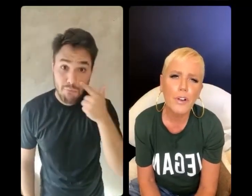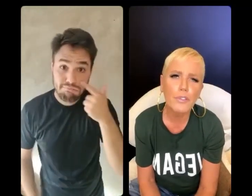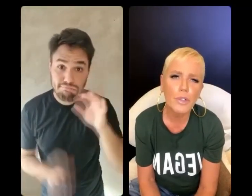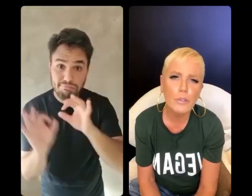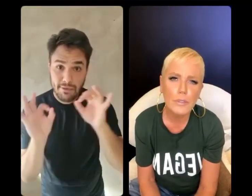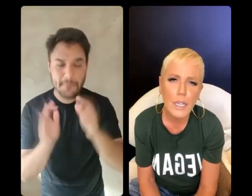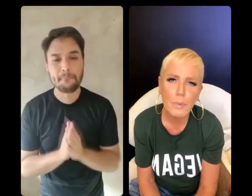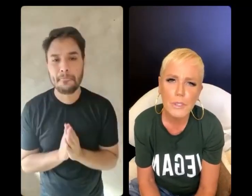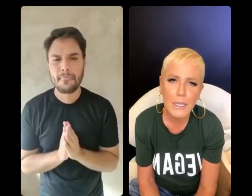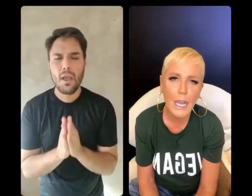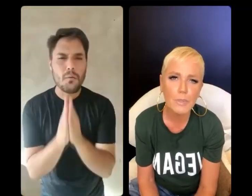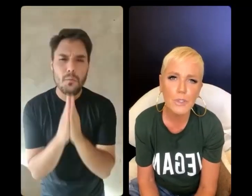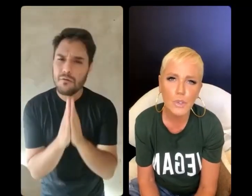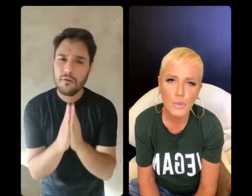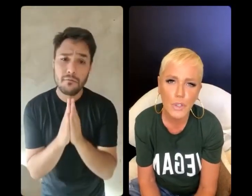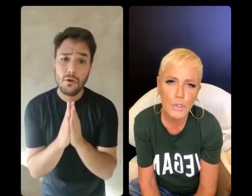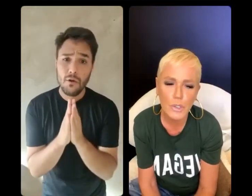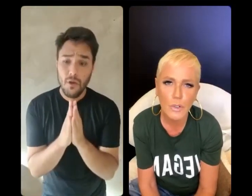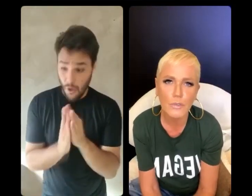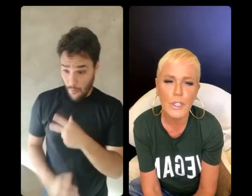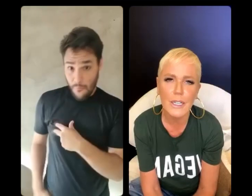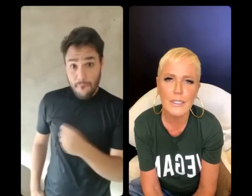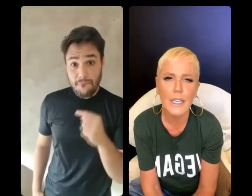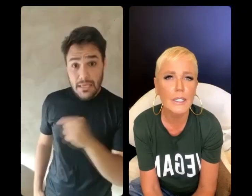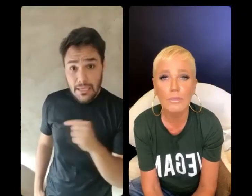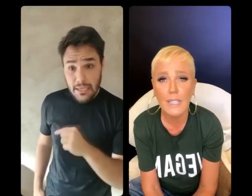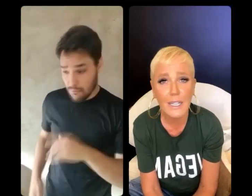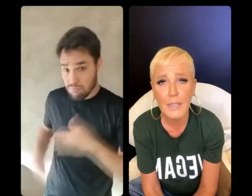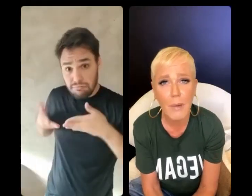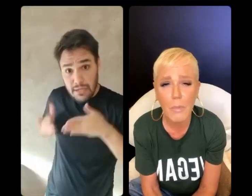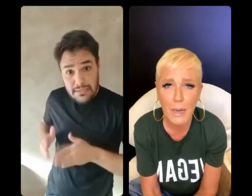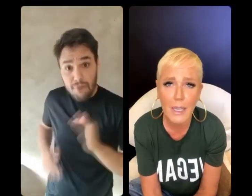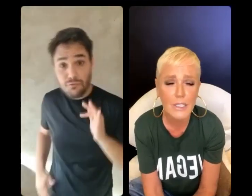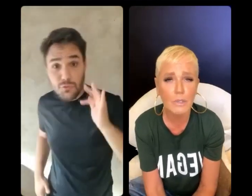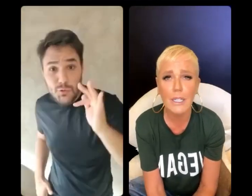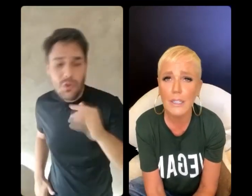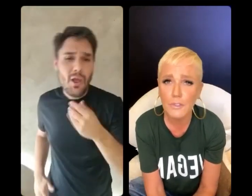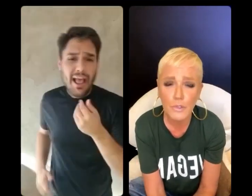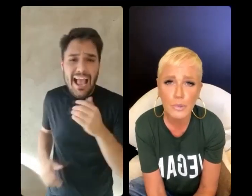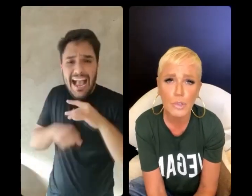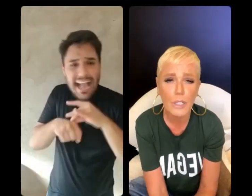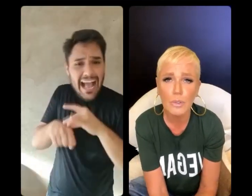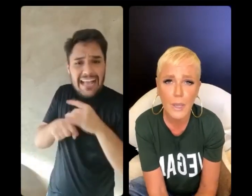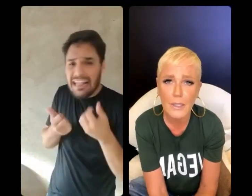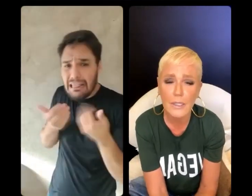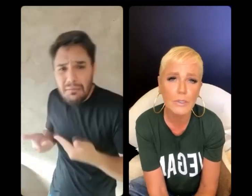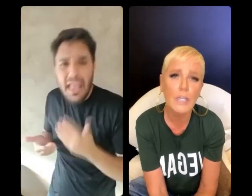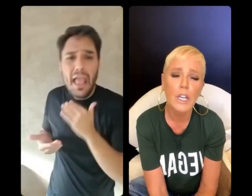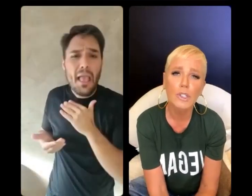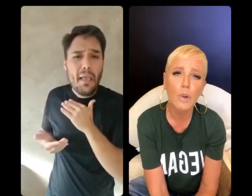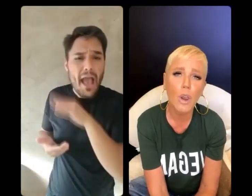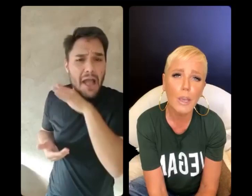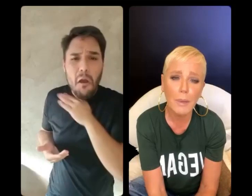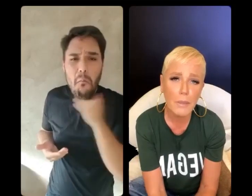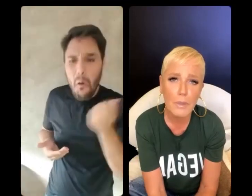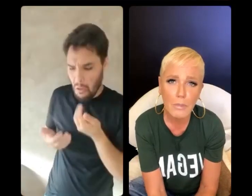por favor, deem a possibilidade para os seus filhos que vão vir a nascer aí, e não dê animal para eles, não dê defunto, não dê doença, não dê,